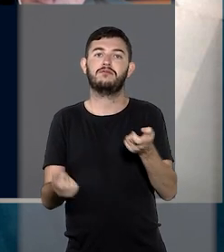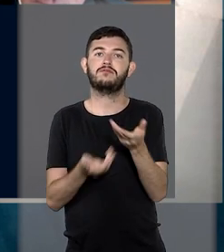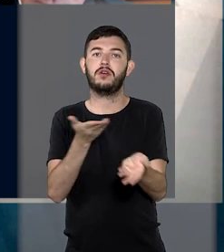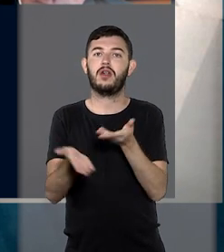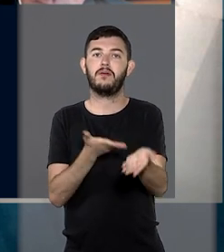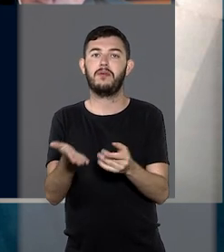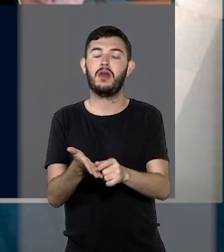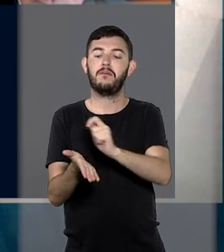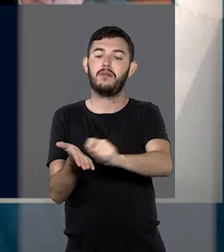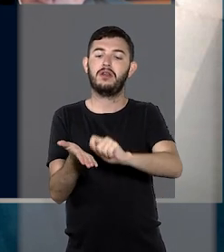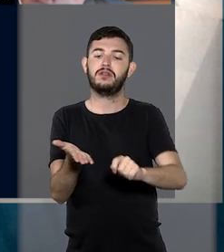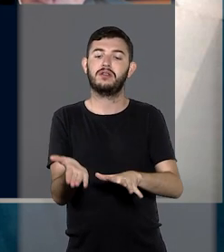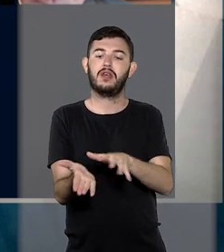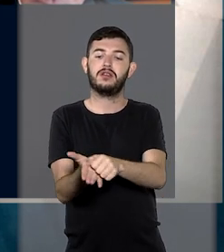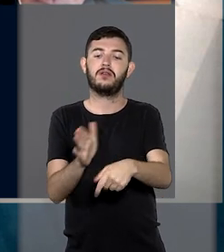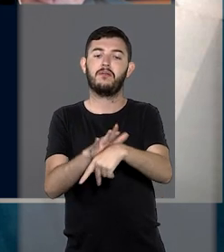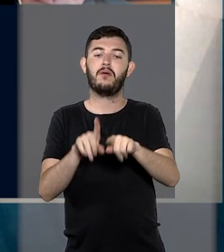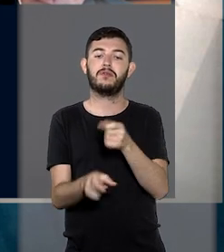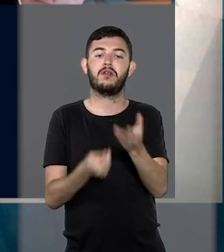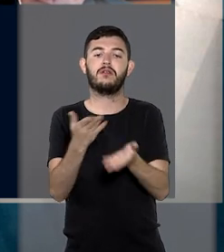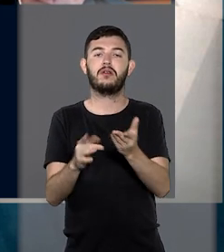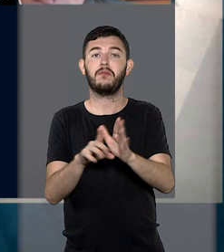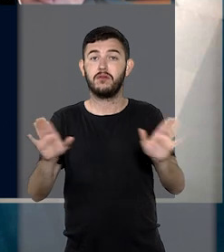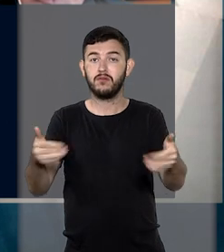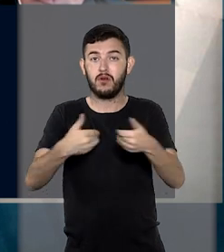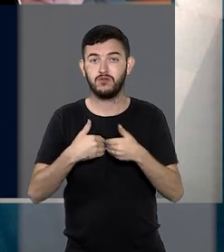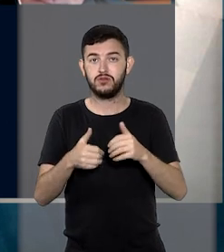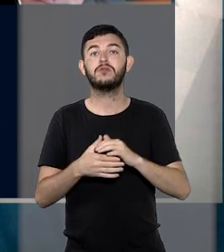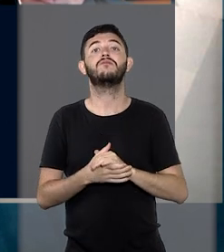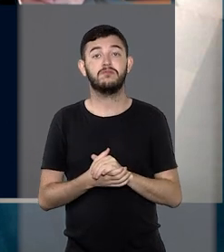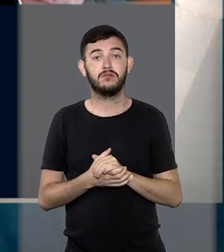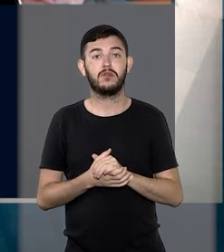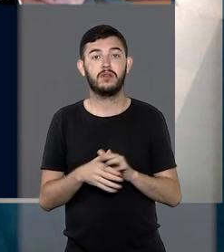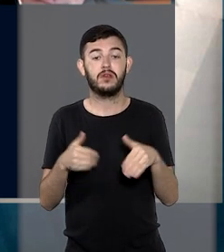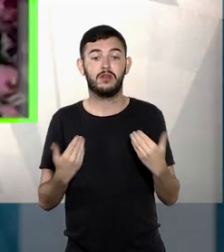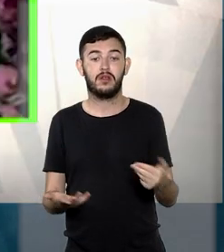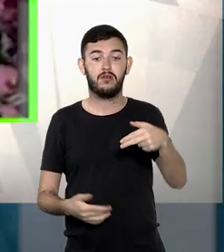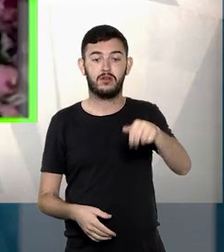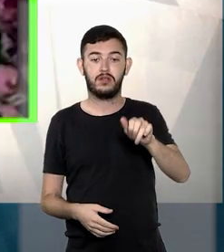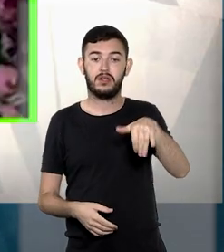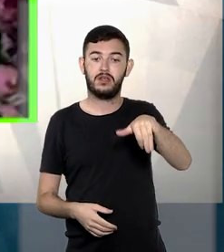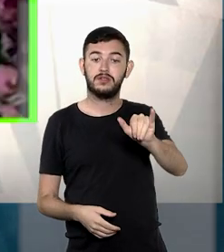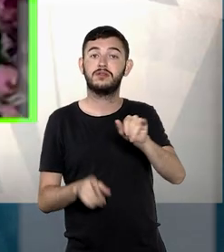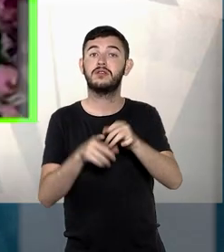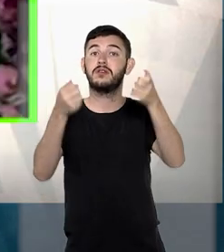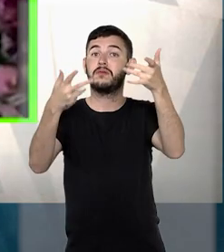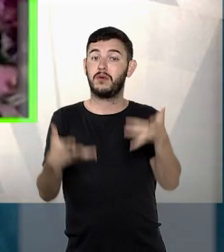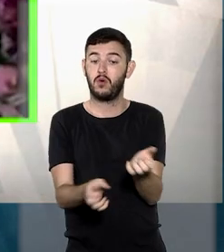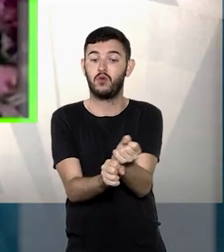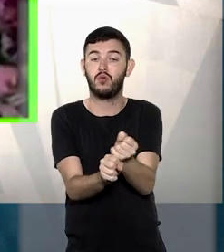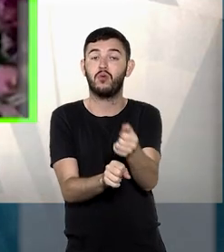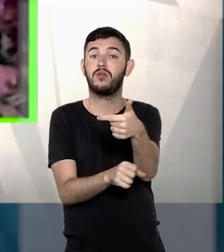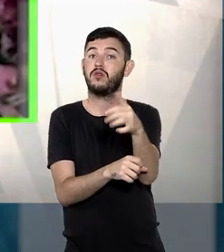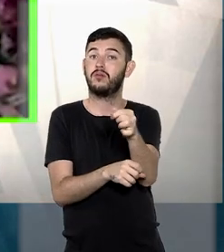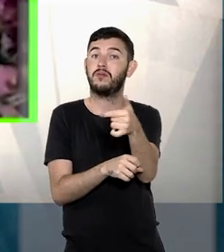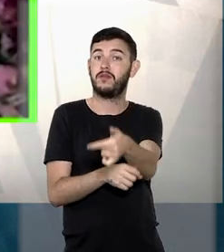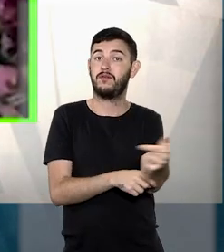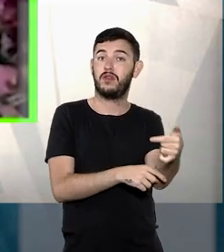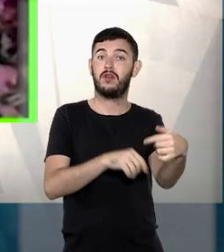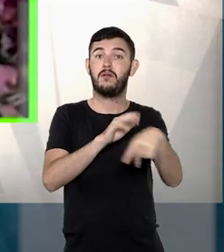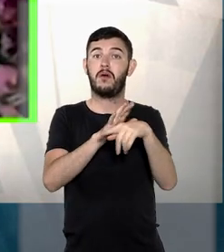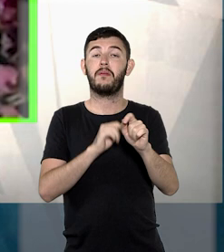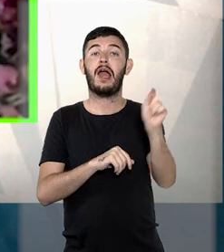terapias especializadas prescritas para tratamento do transtorno do espectro autista. Nancy Andrigue também destacou que, em